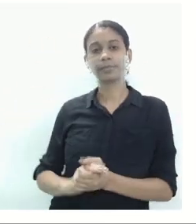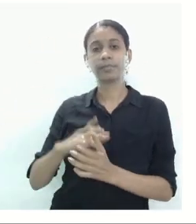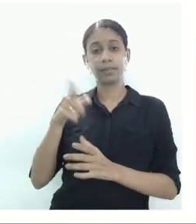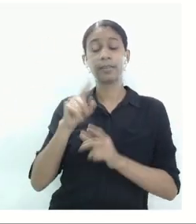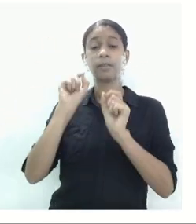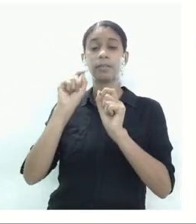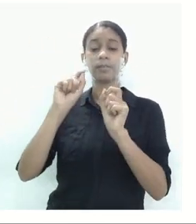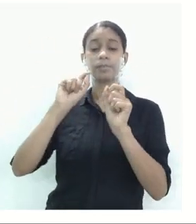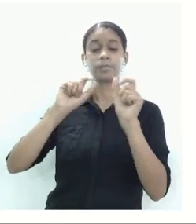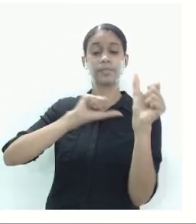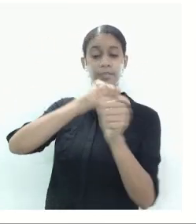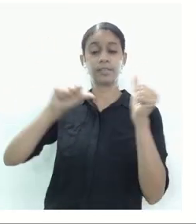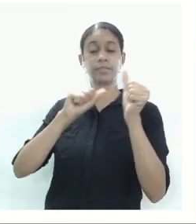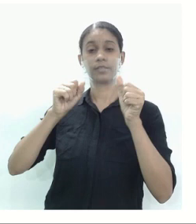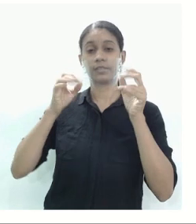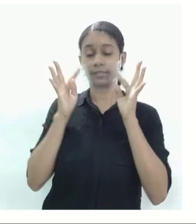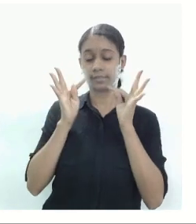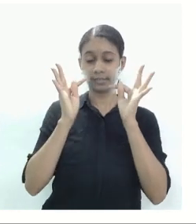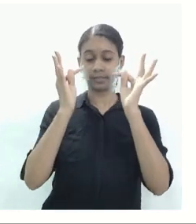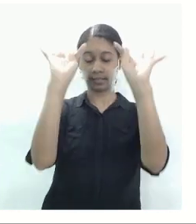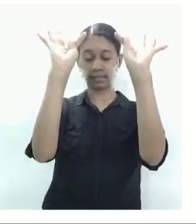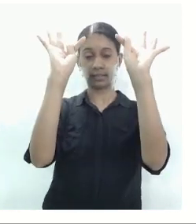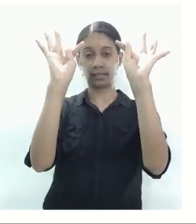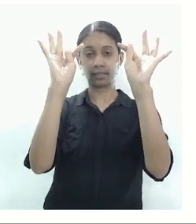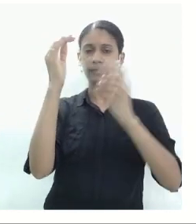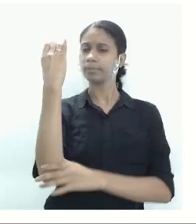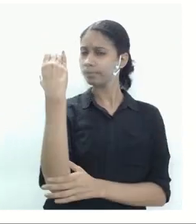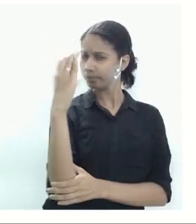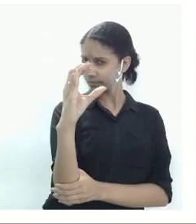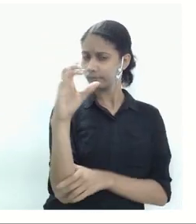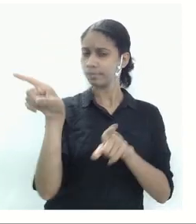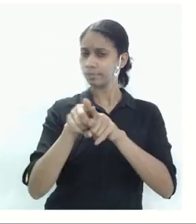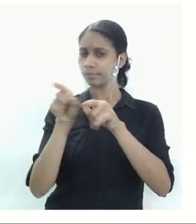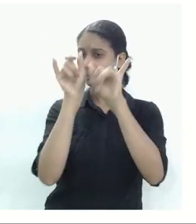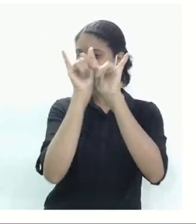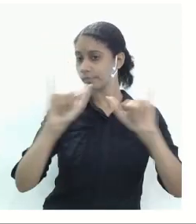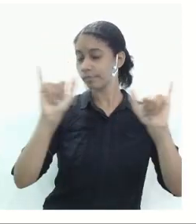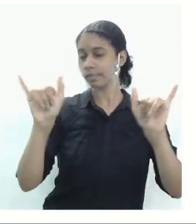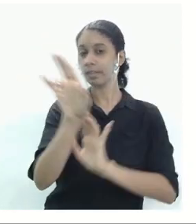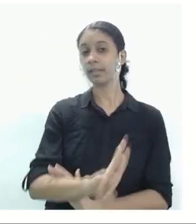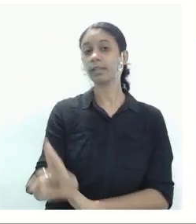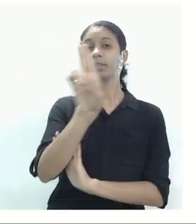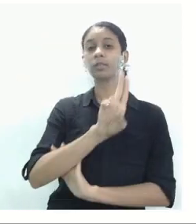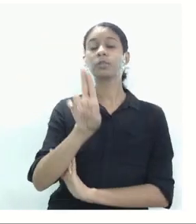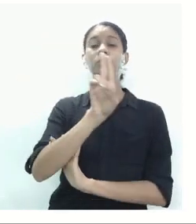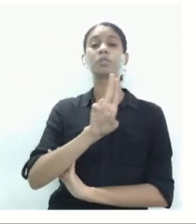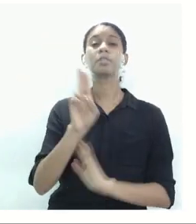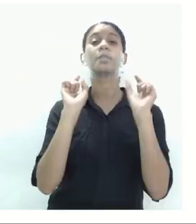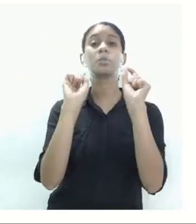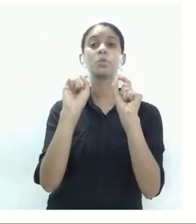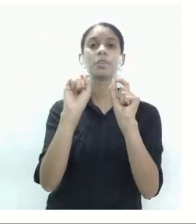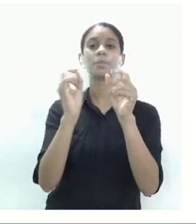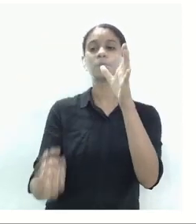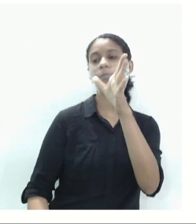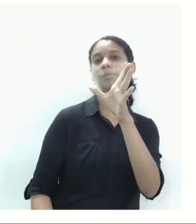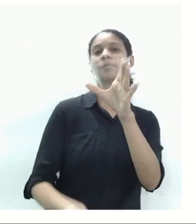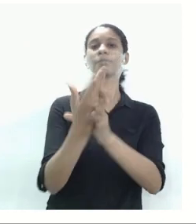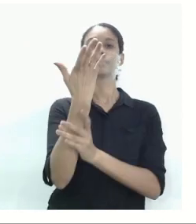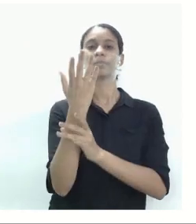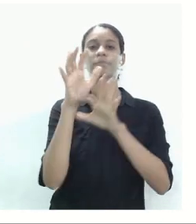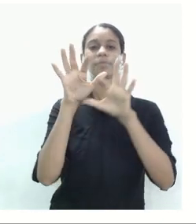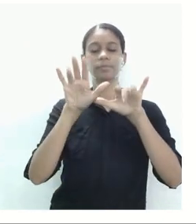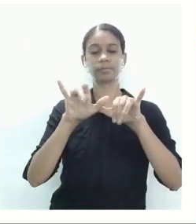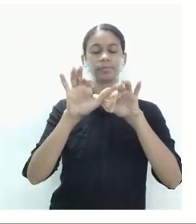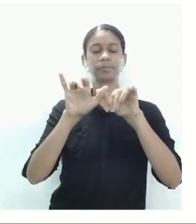científica e informacional, que ela vem com o advento dos computadores, o desenvolvimento do meio dos